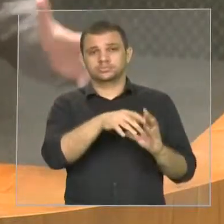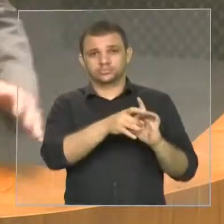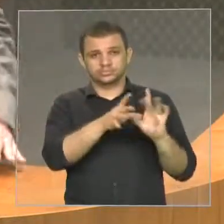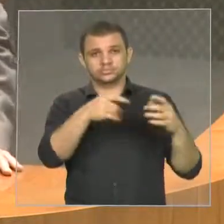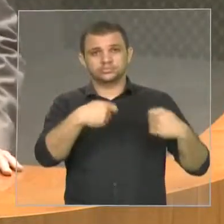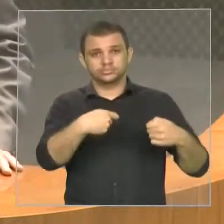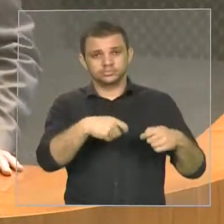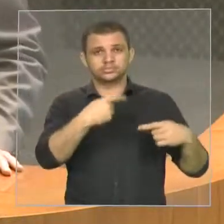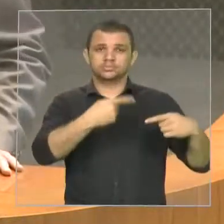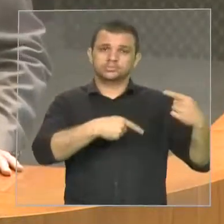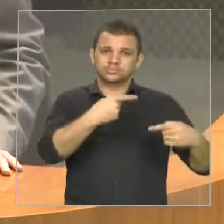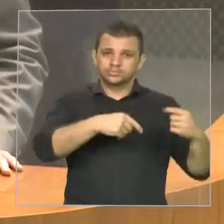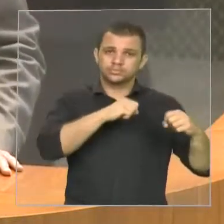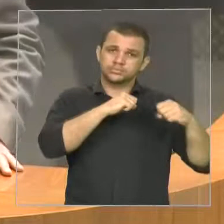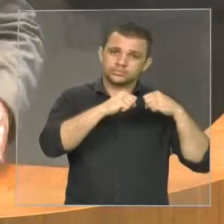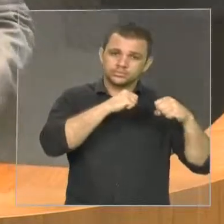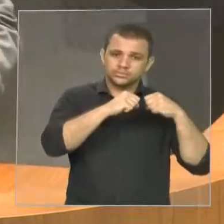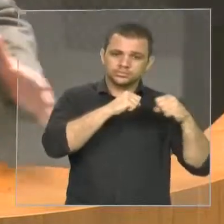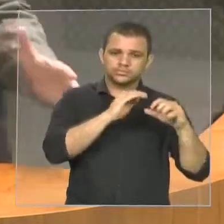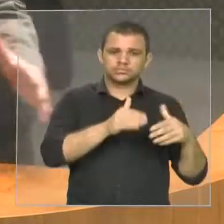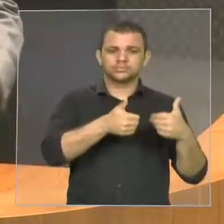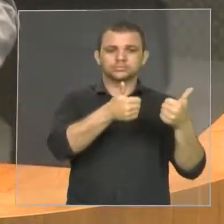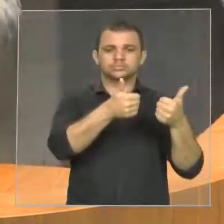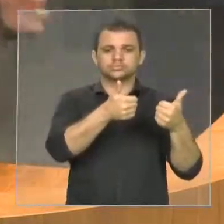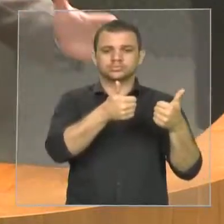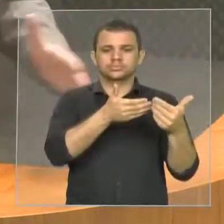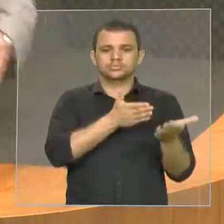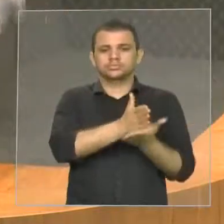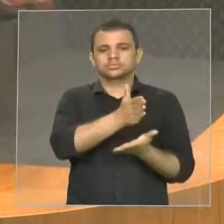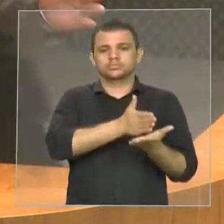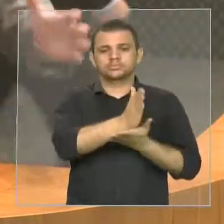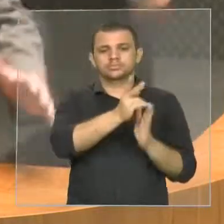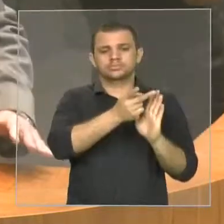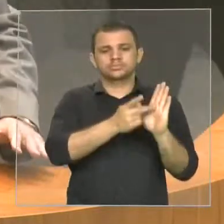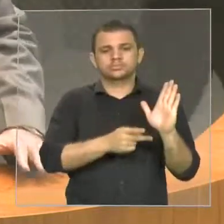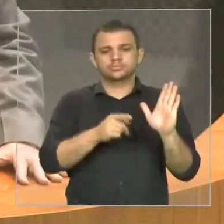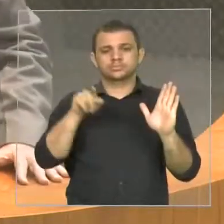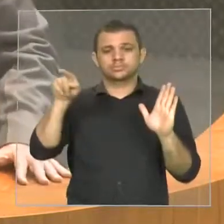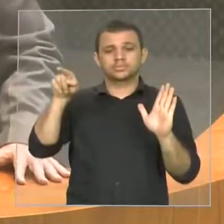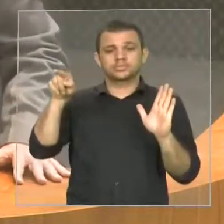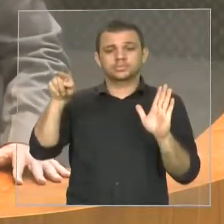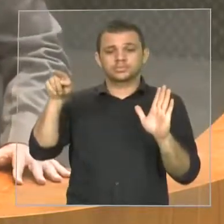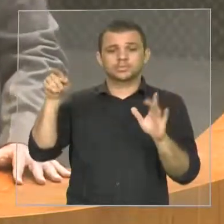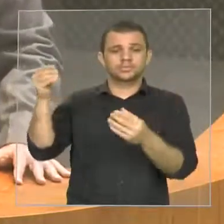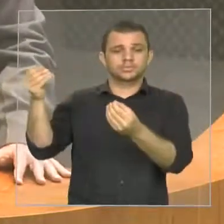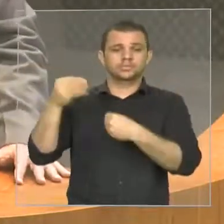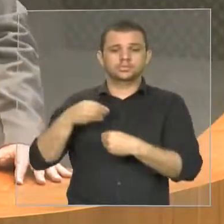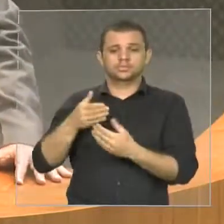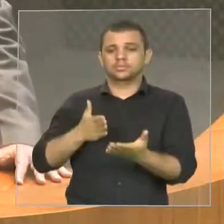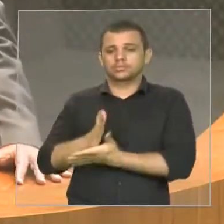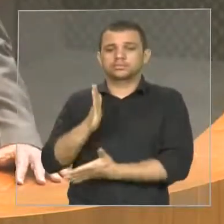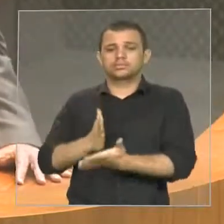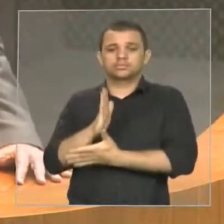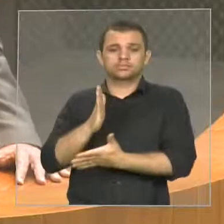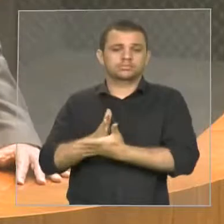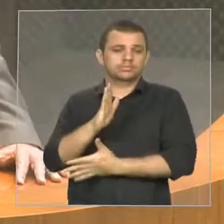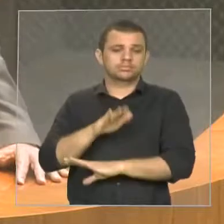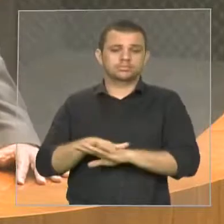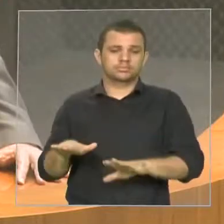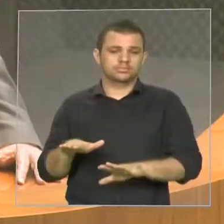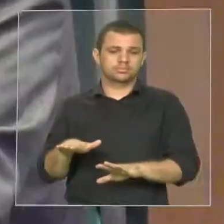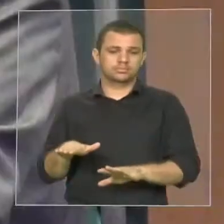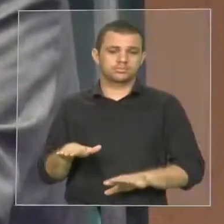aprimoramento e quer se aprovar os projetos da maneira que chegam e que foram concebidos. Mas essa não é a maneira correta.